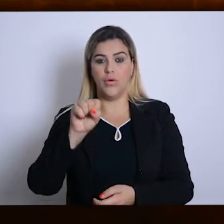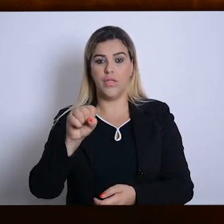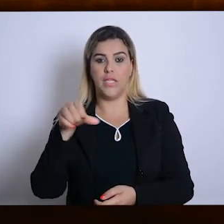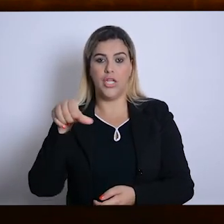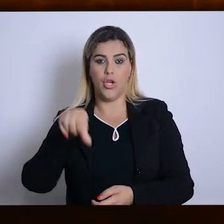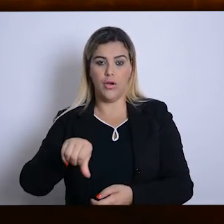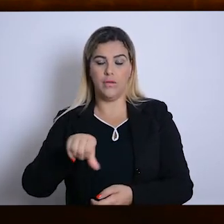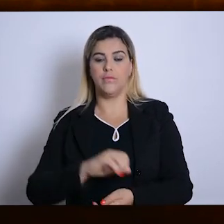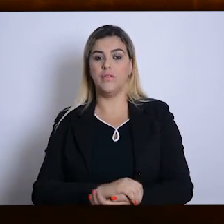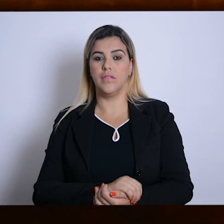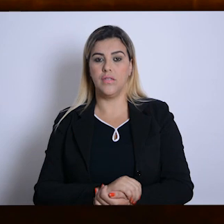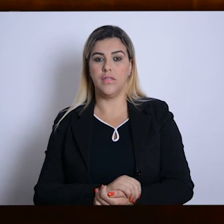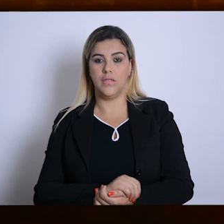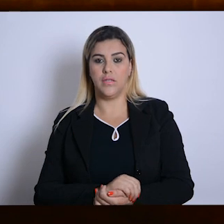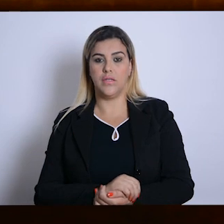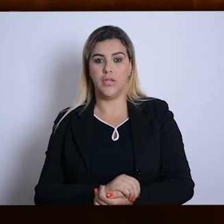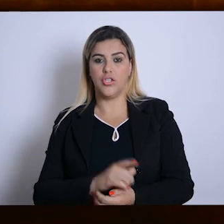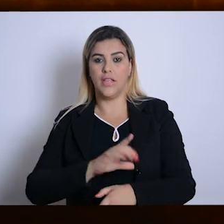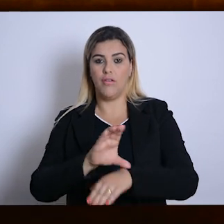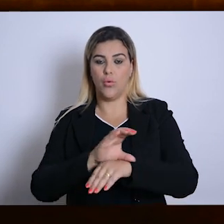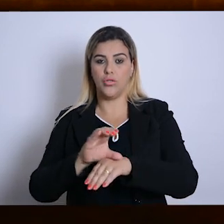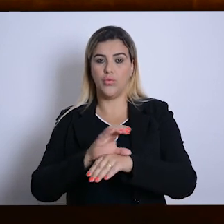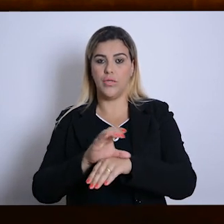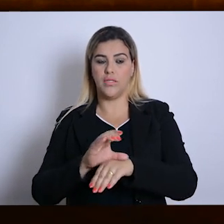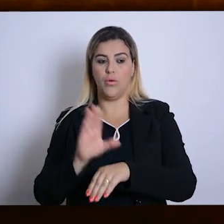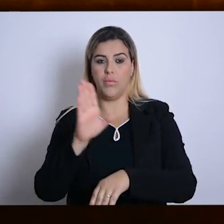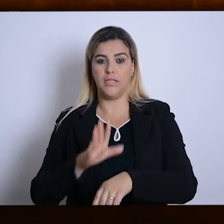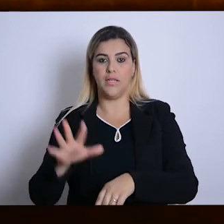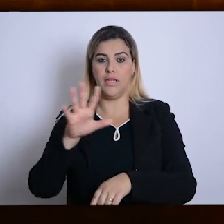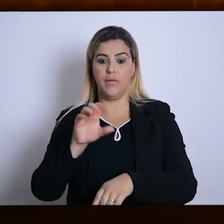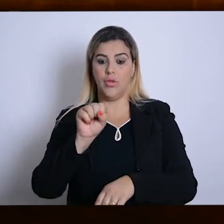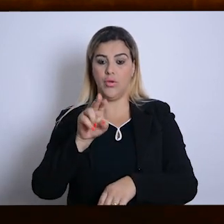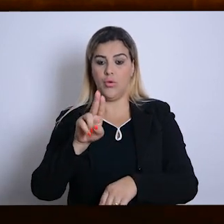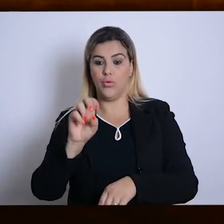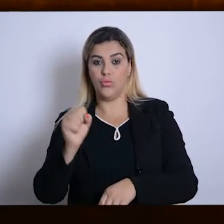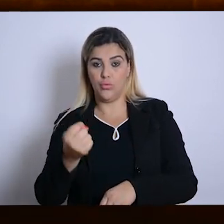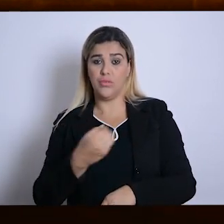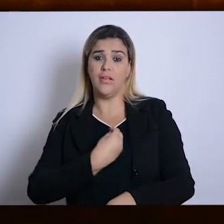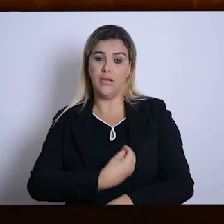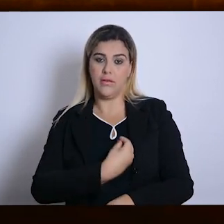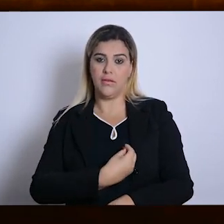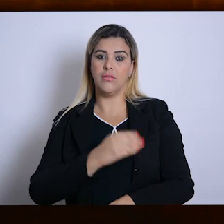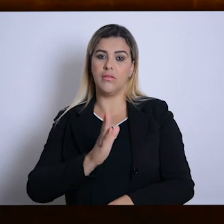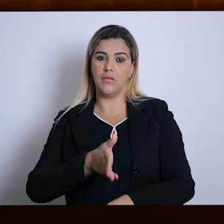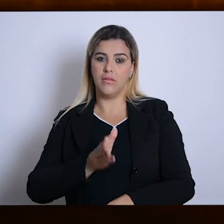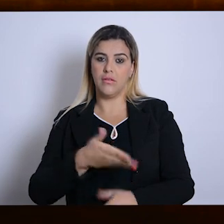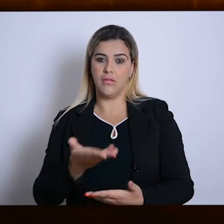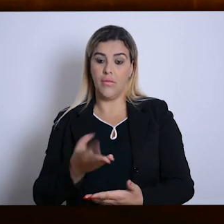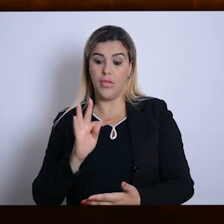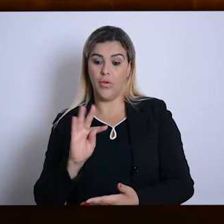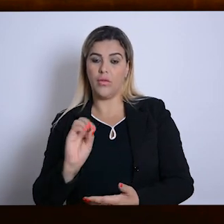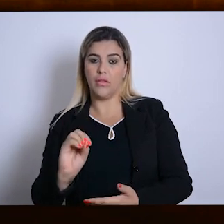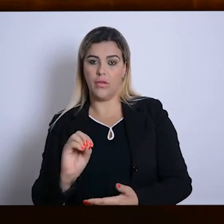pós-constituição, a questão do SUS era uma questão muito presente. Como o profissional terapeuta ocupacional se